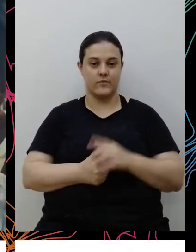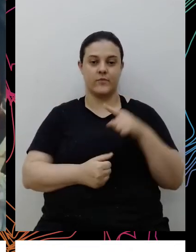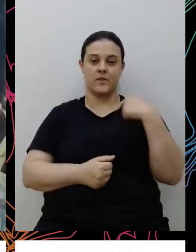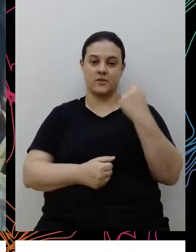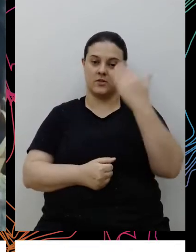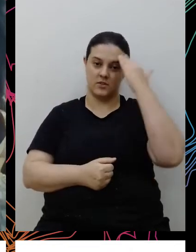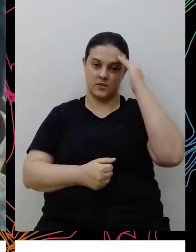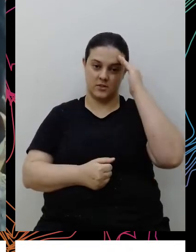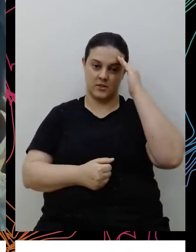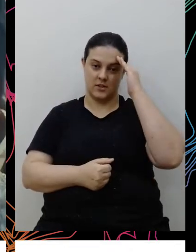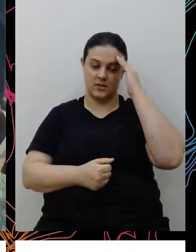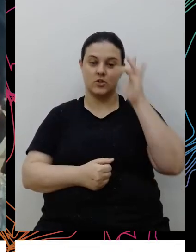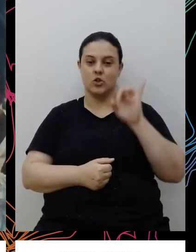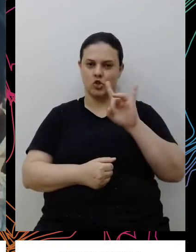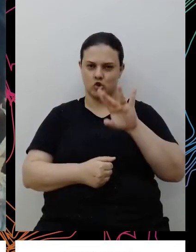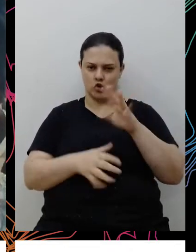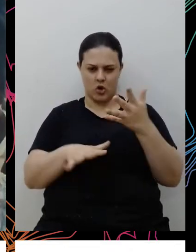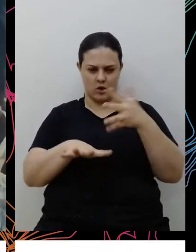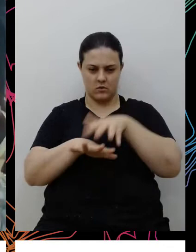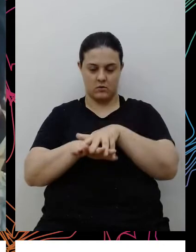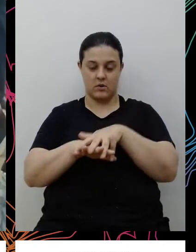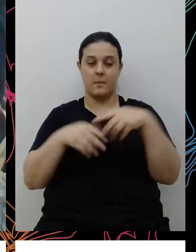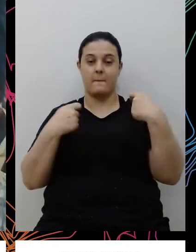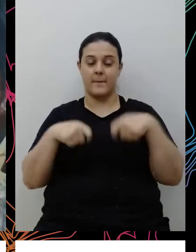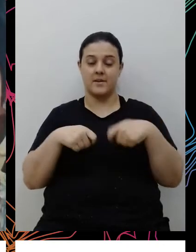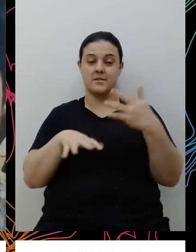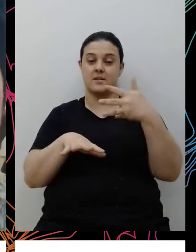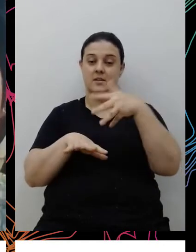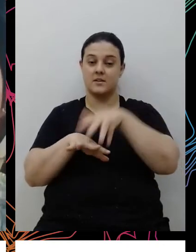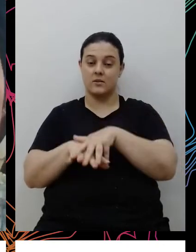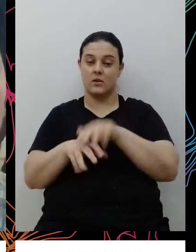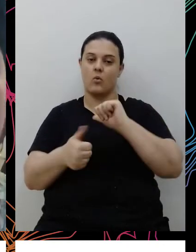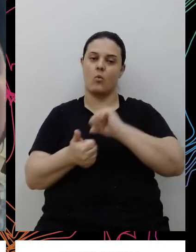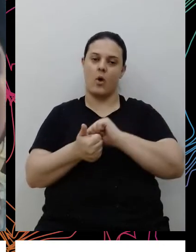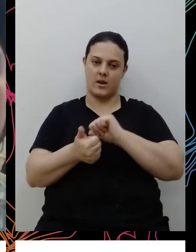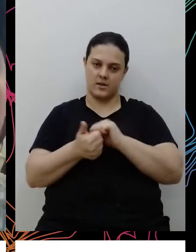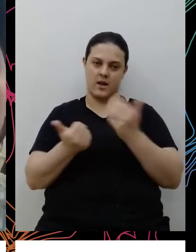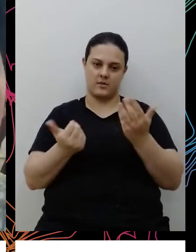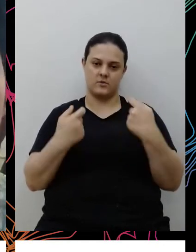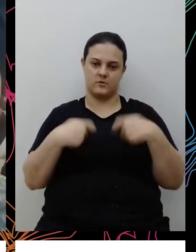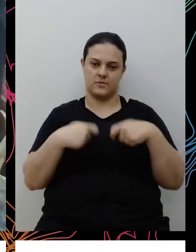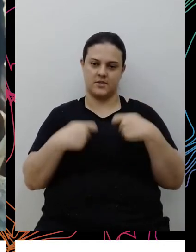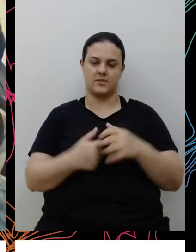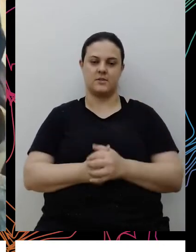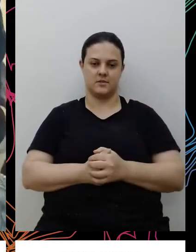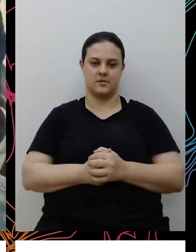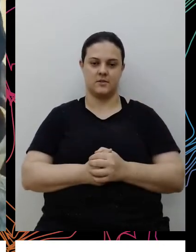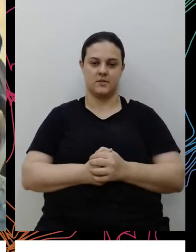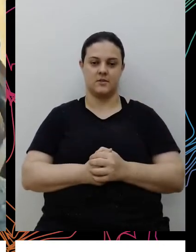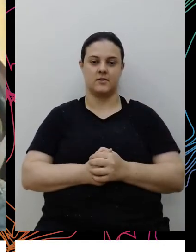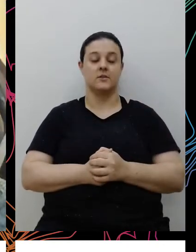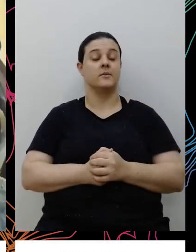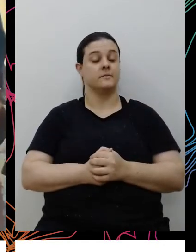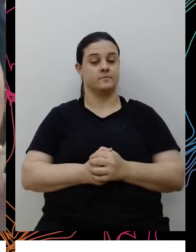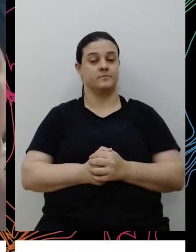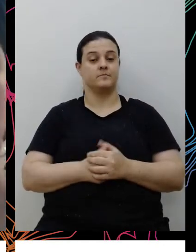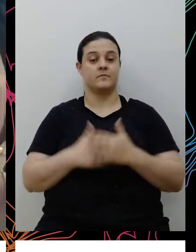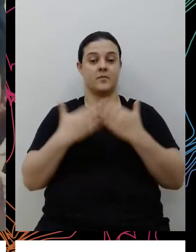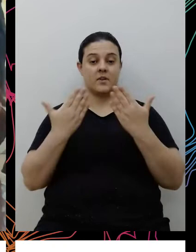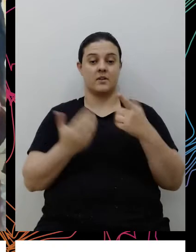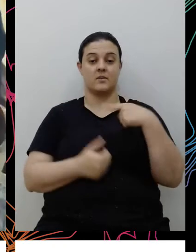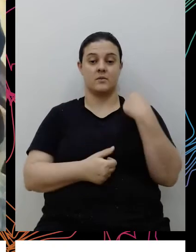não basta aí só incluir, mas é preciso incluir com qualidade. Então, a questão da gente